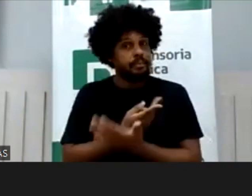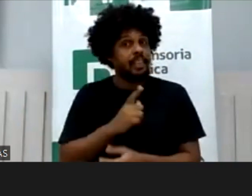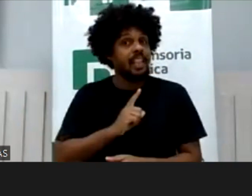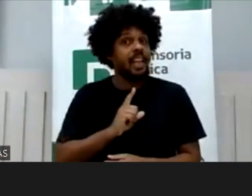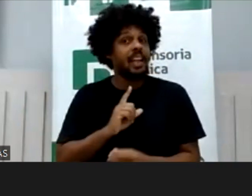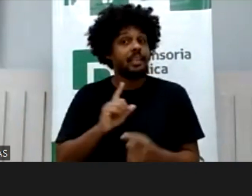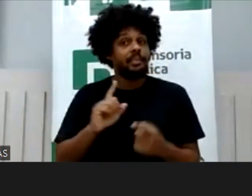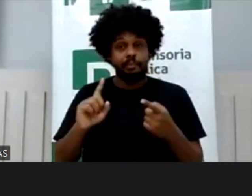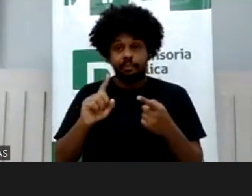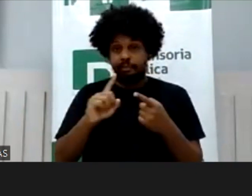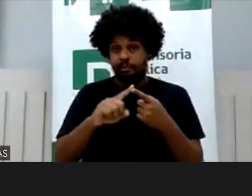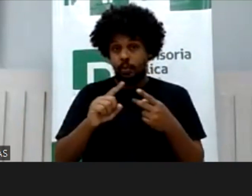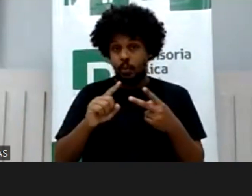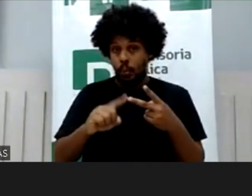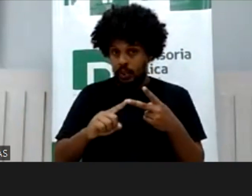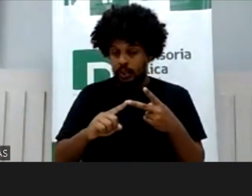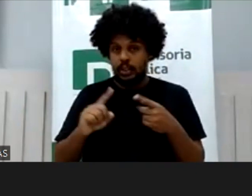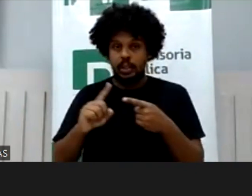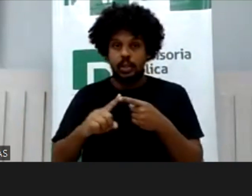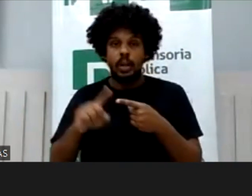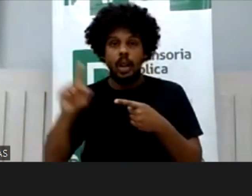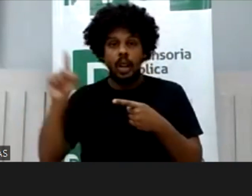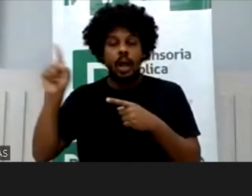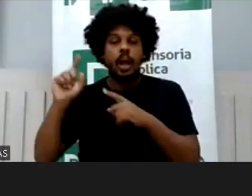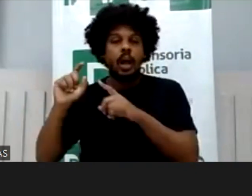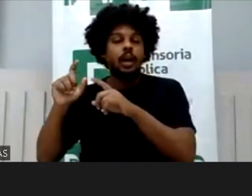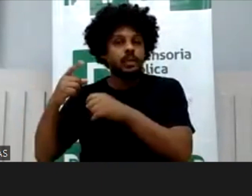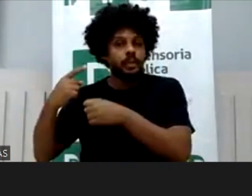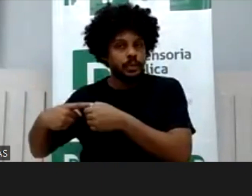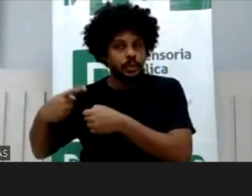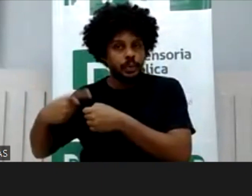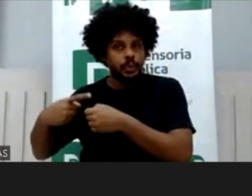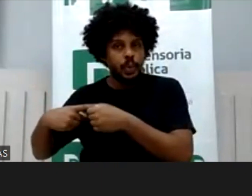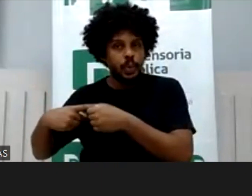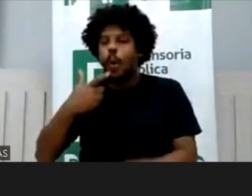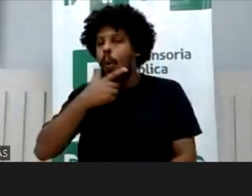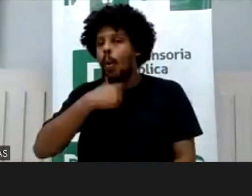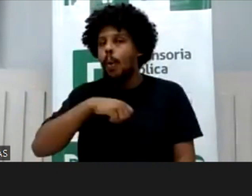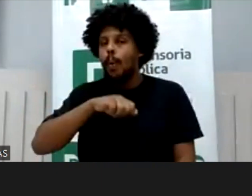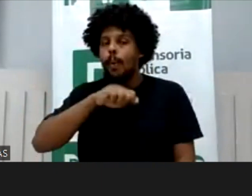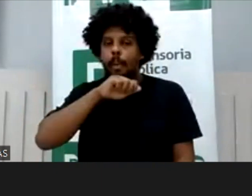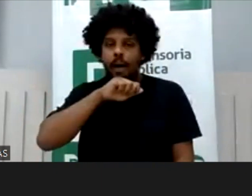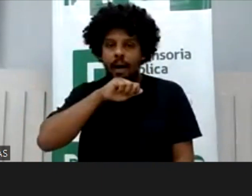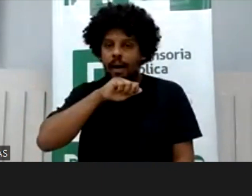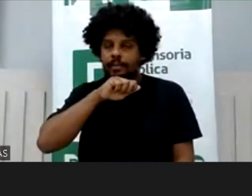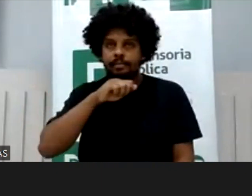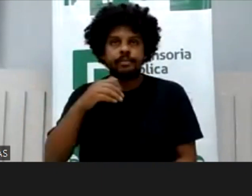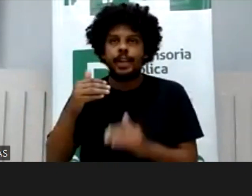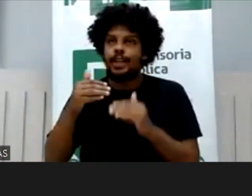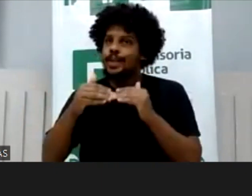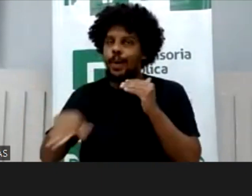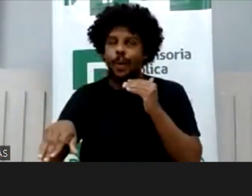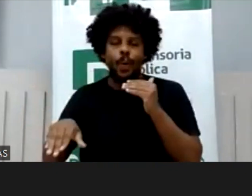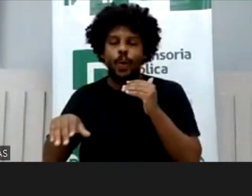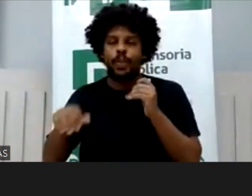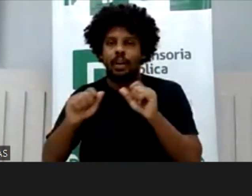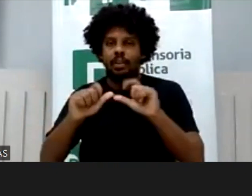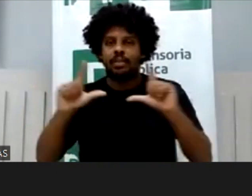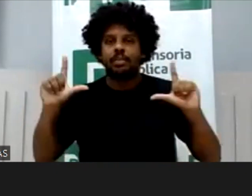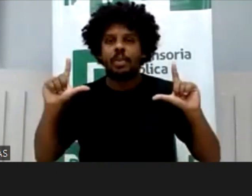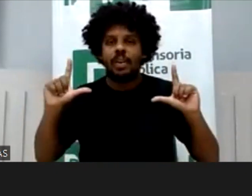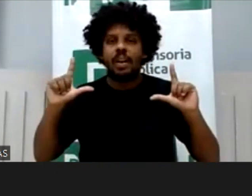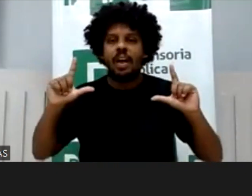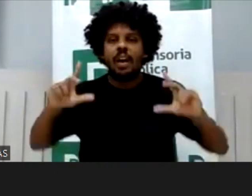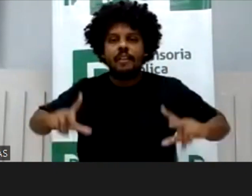que um pai não concordava por causa da foto com fralda e outro foi com biquíni, então, já está